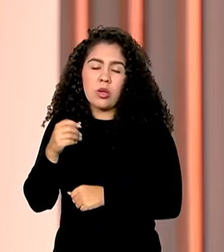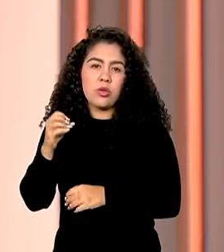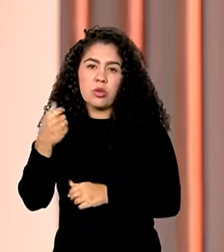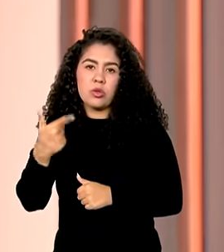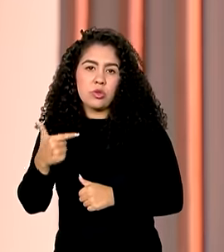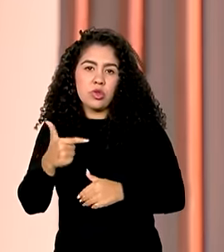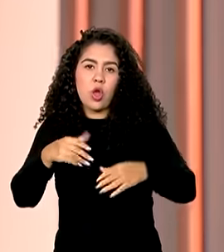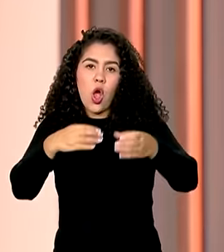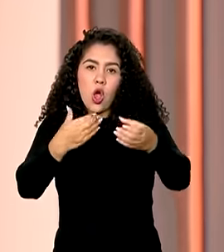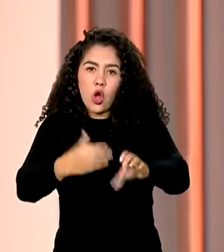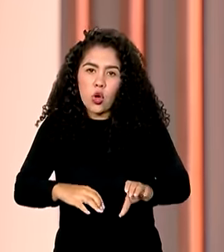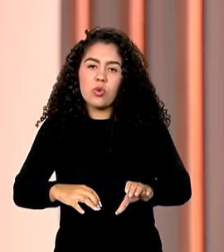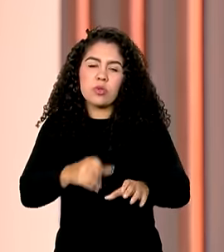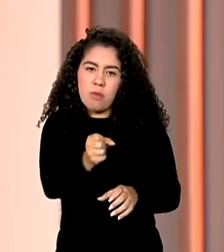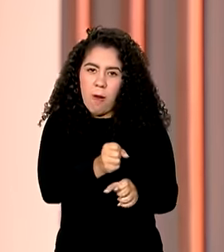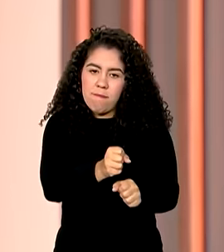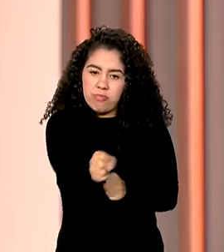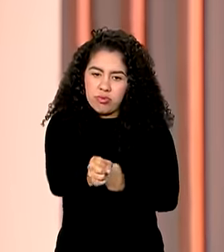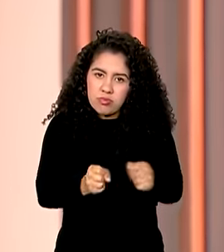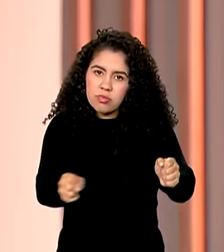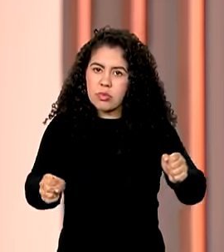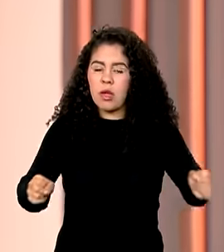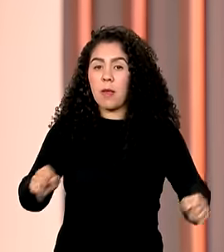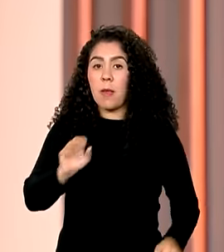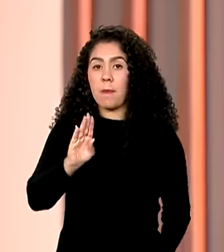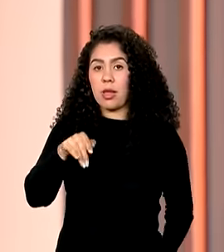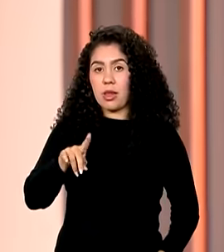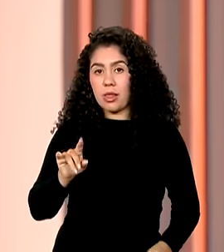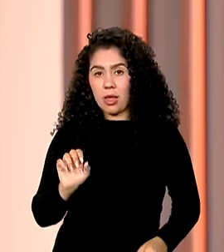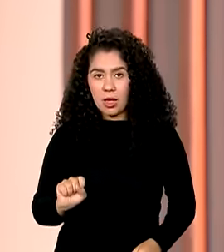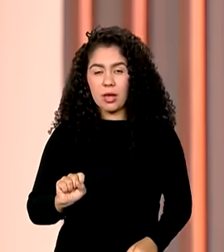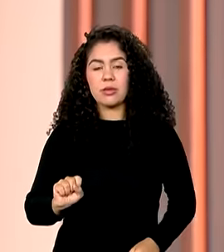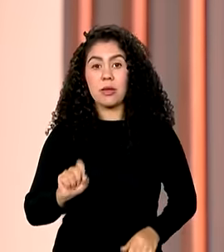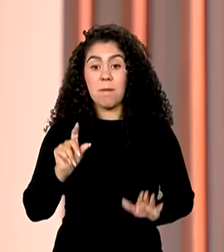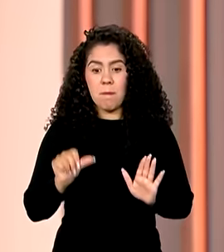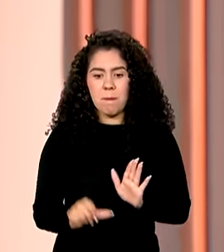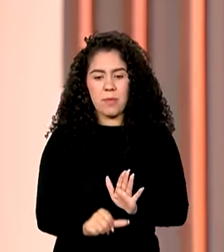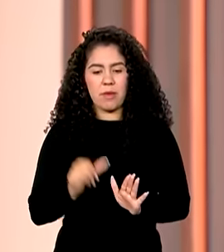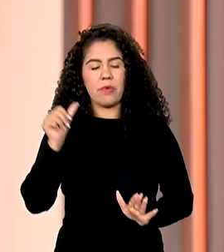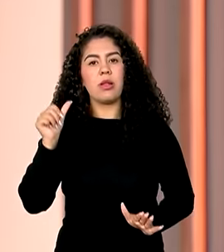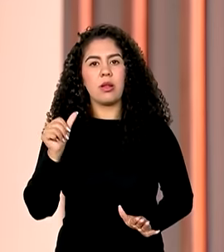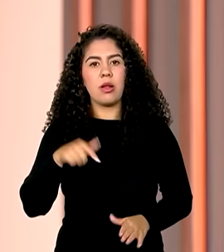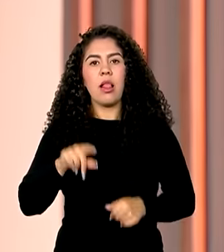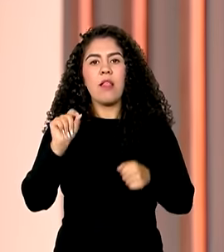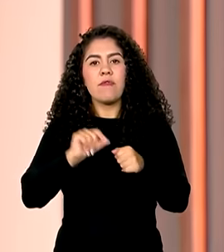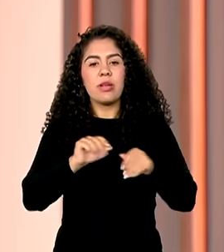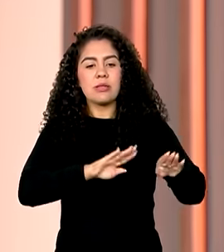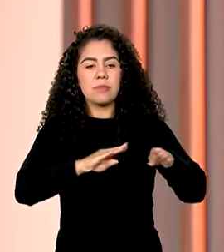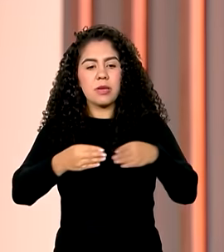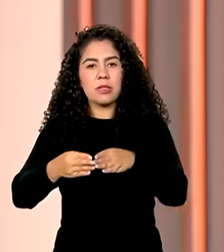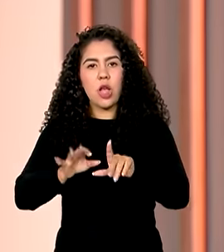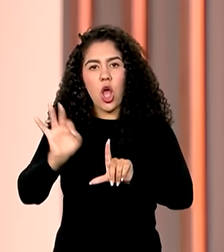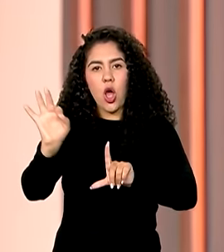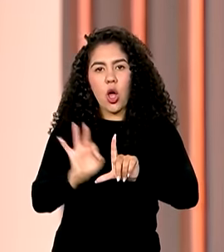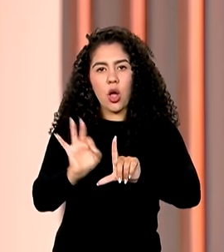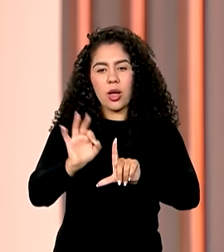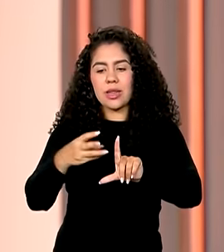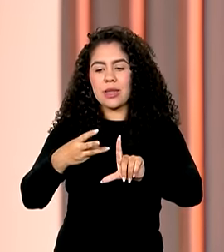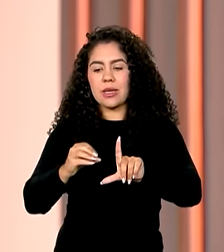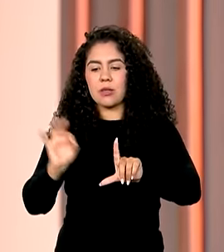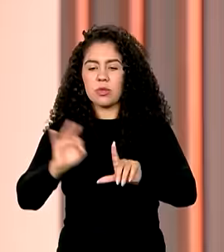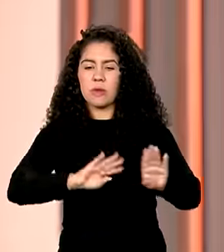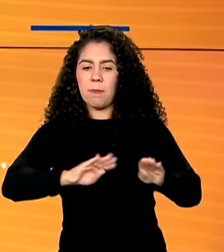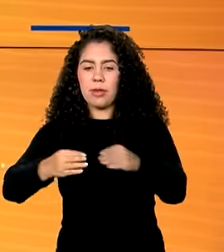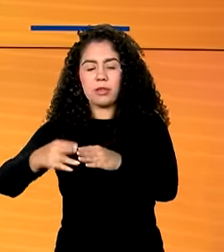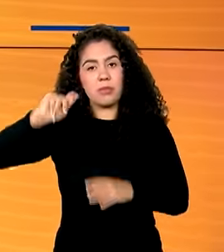pública para ingresso aí nessa instituição. E pela primeira vez, o BNDES reservou uma cota de 30% para pessoas